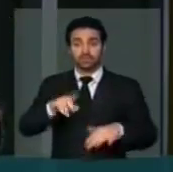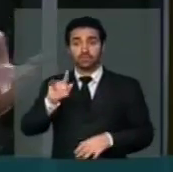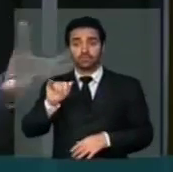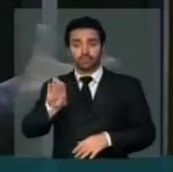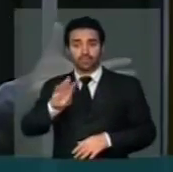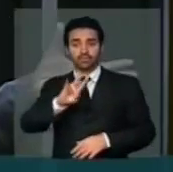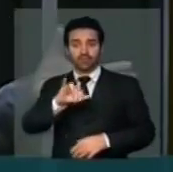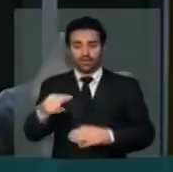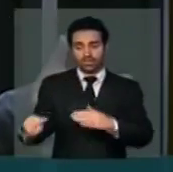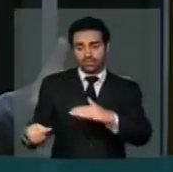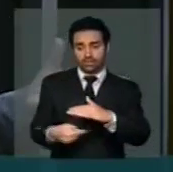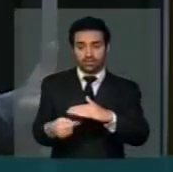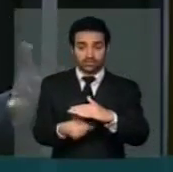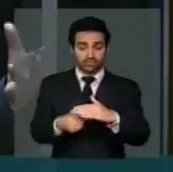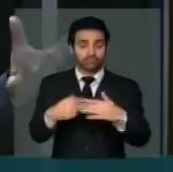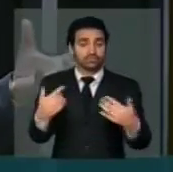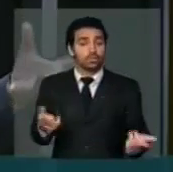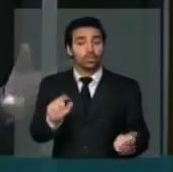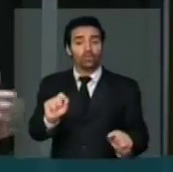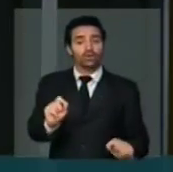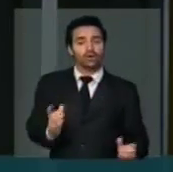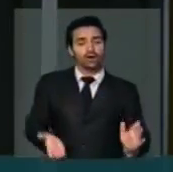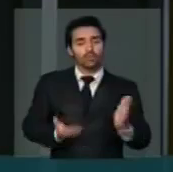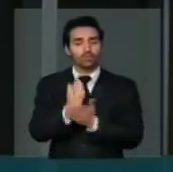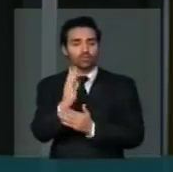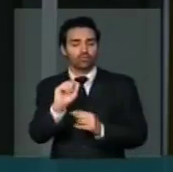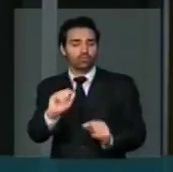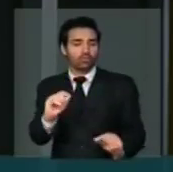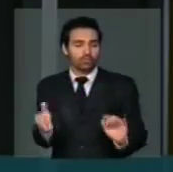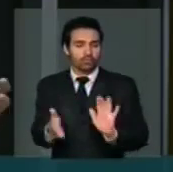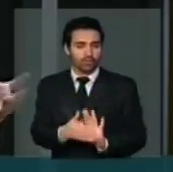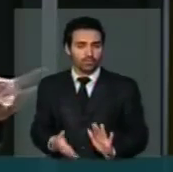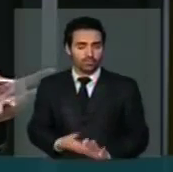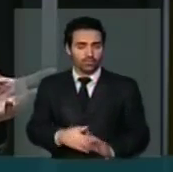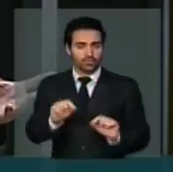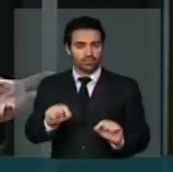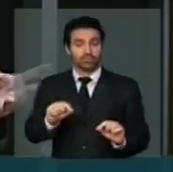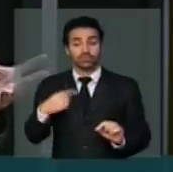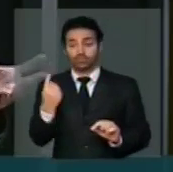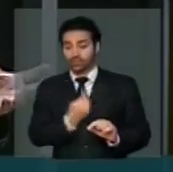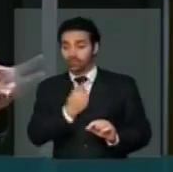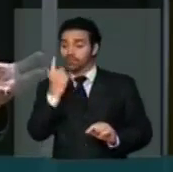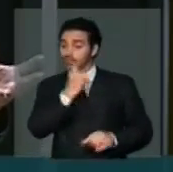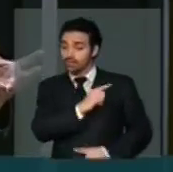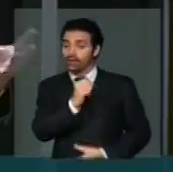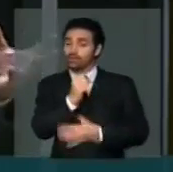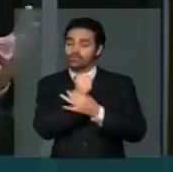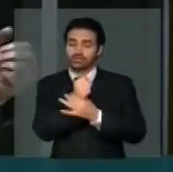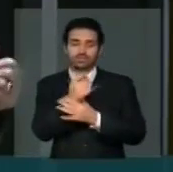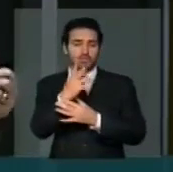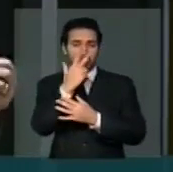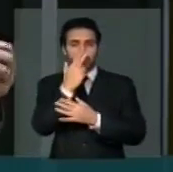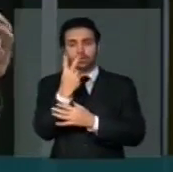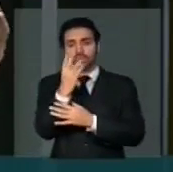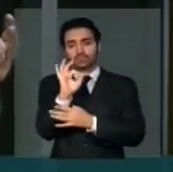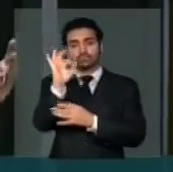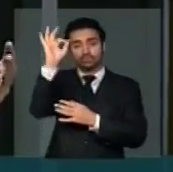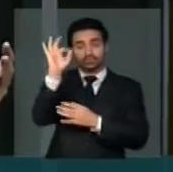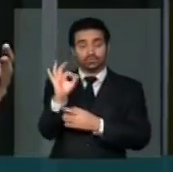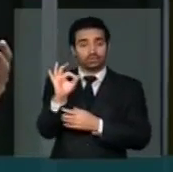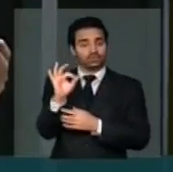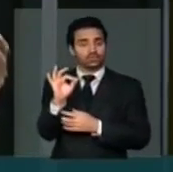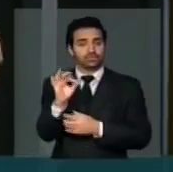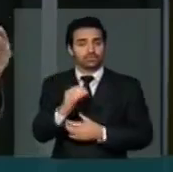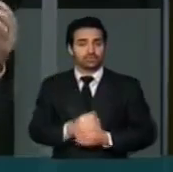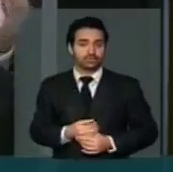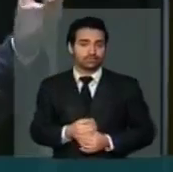o que nós aprovamos aqui, o que foi proposto aqui? Que tivéssemos uma garantia de pelo menos 2%. Olha, veja,